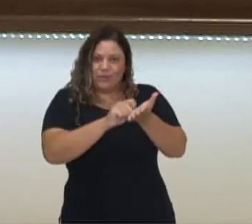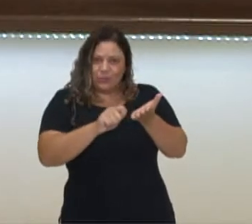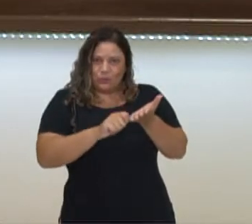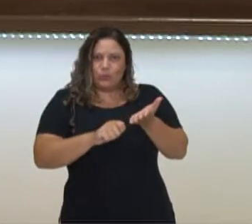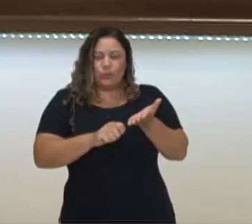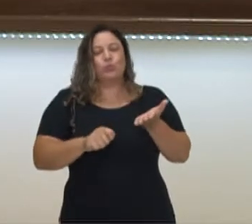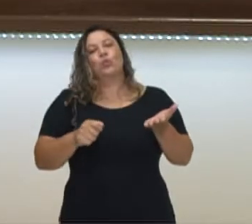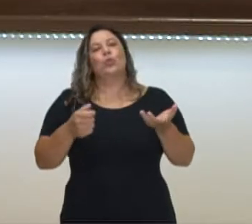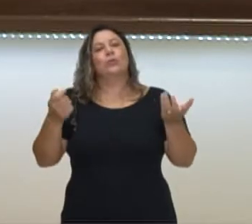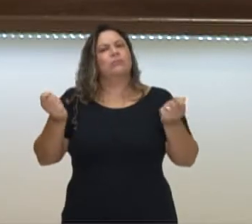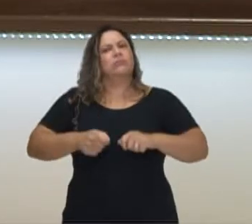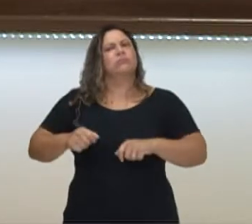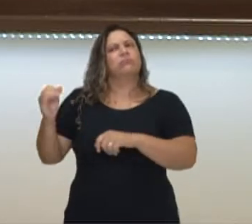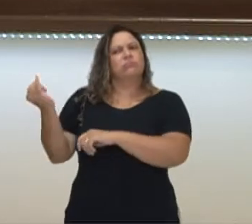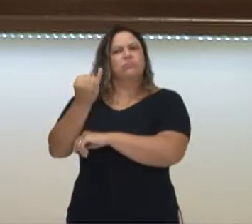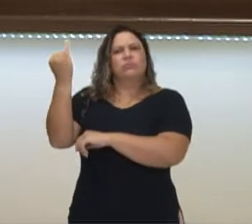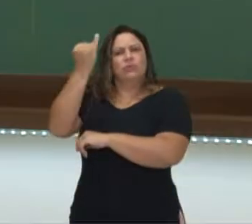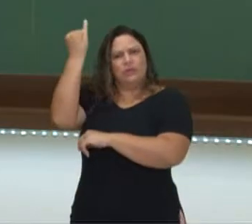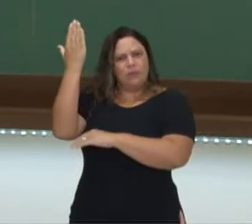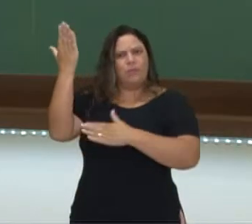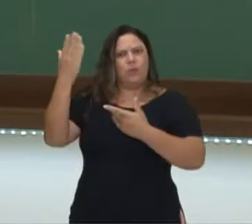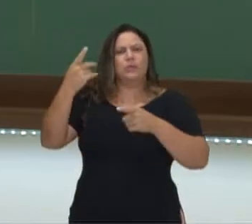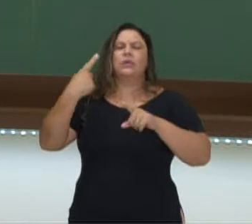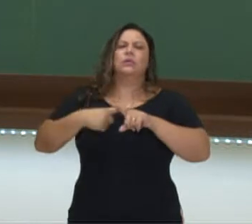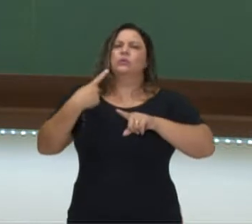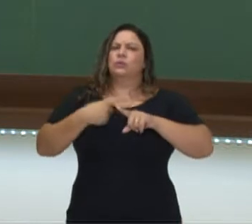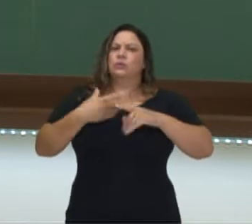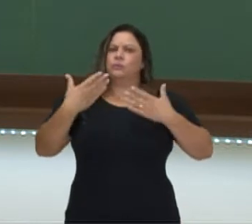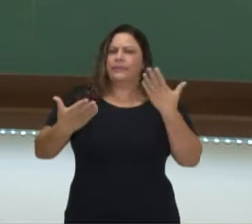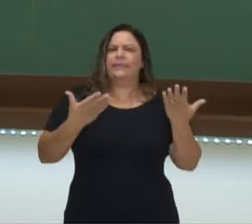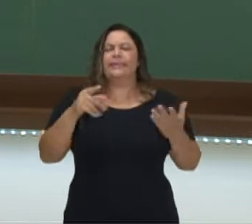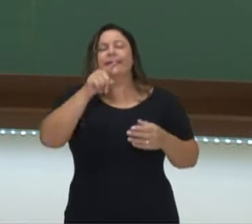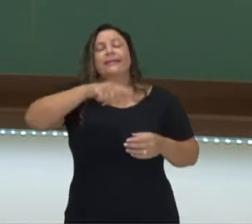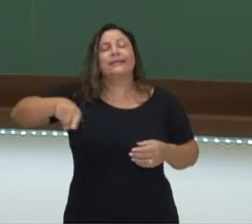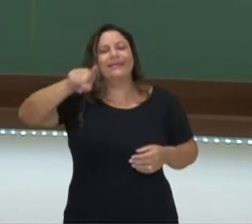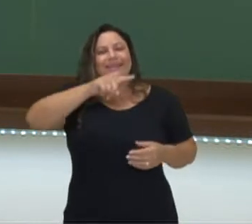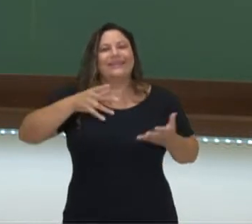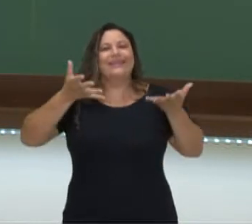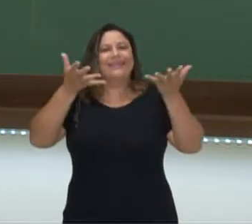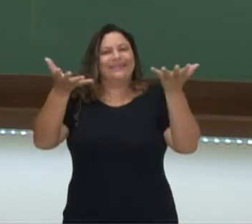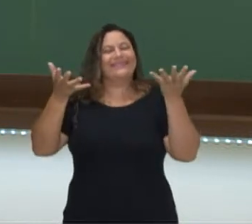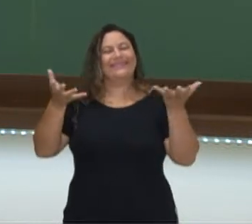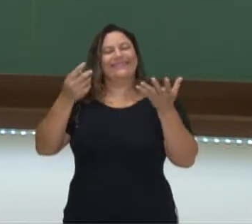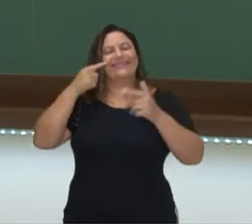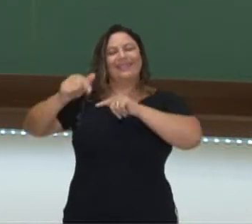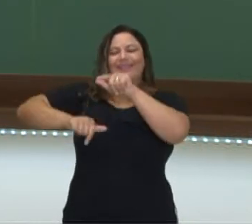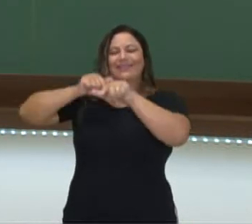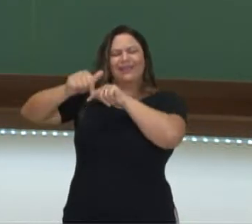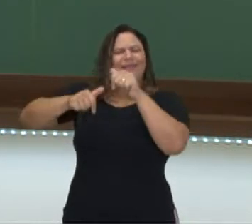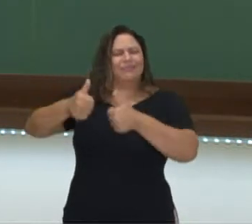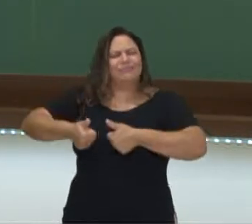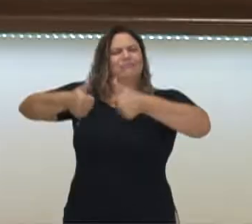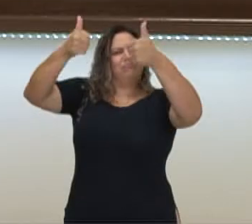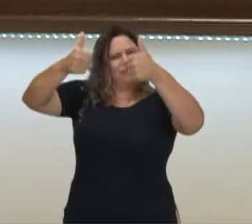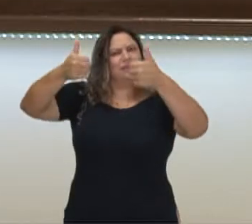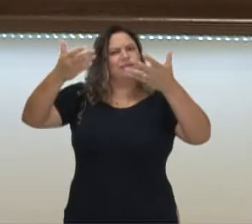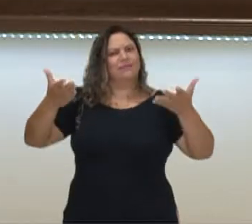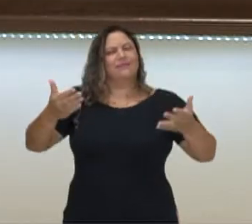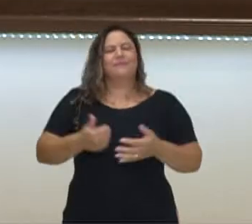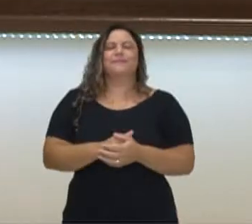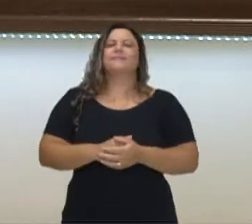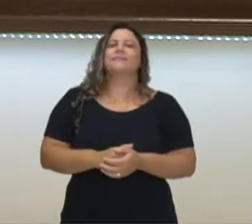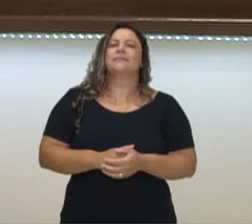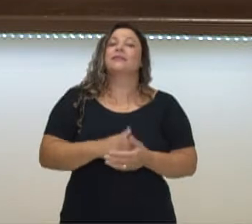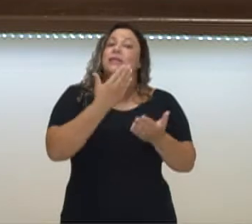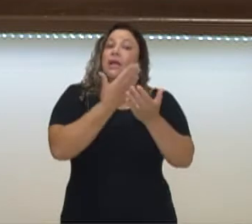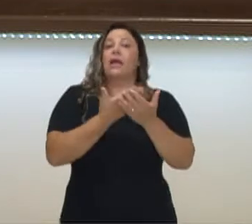anotações, elas são muito importantes para quem quer ter sucesso no trabalho e nos estudos. O é